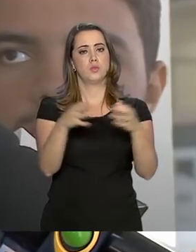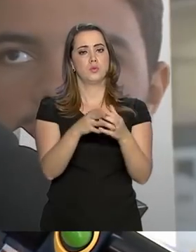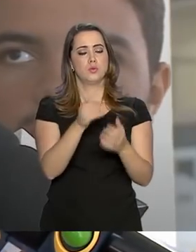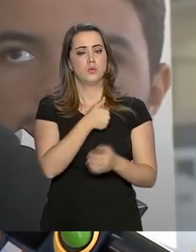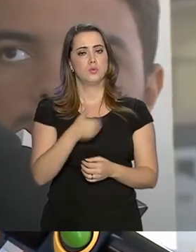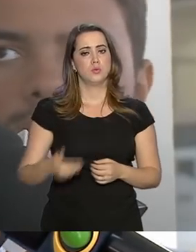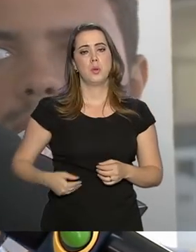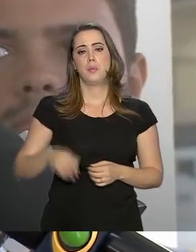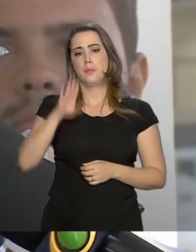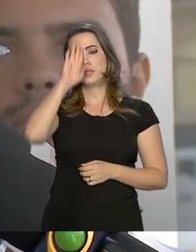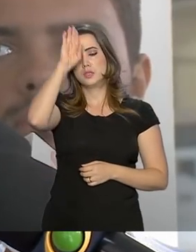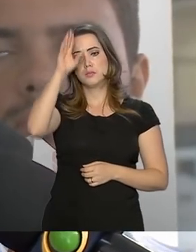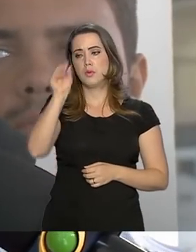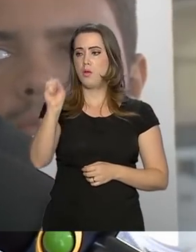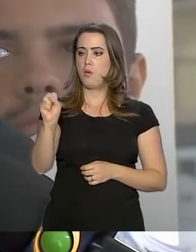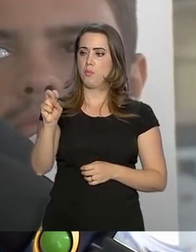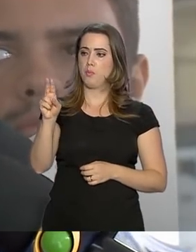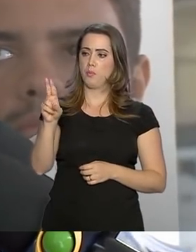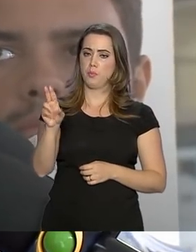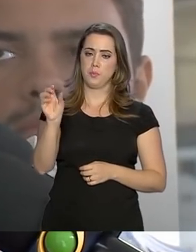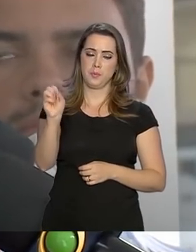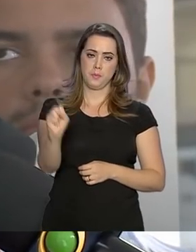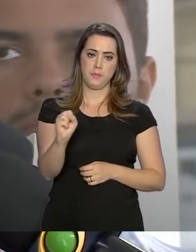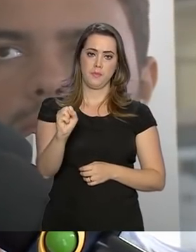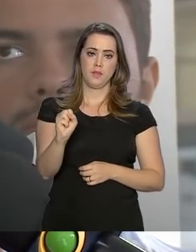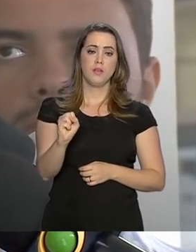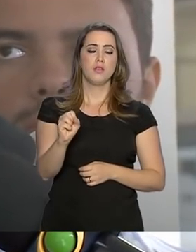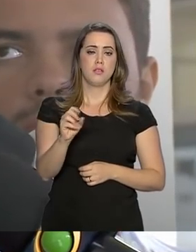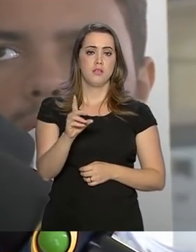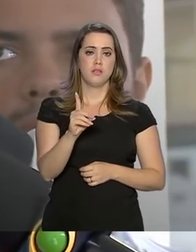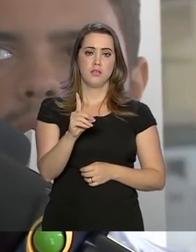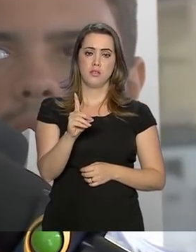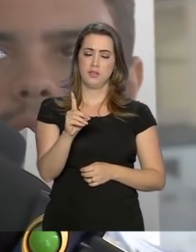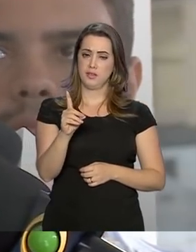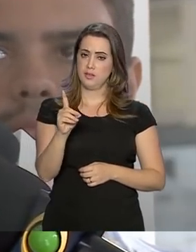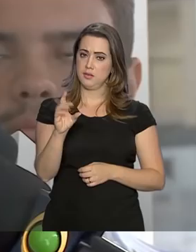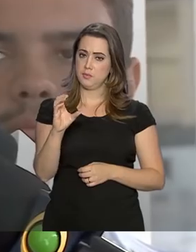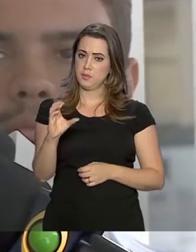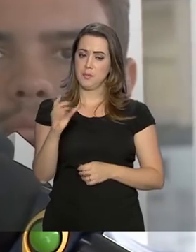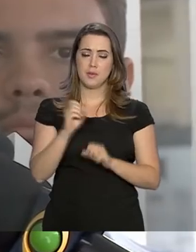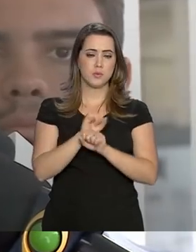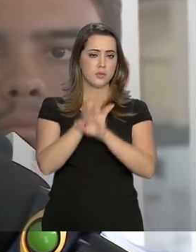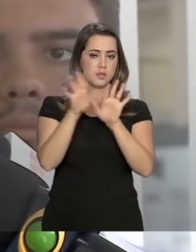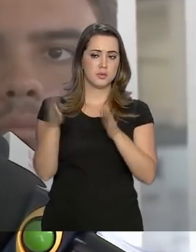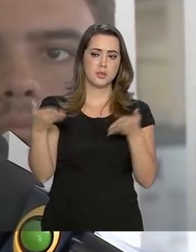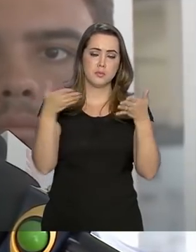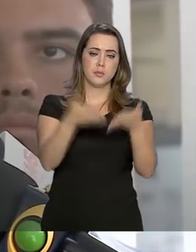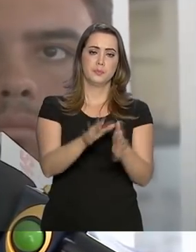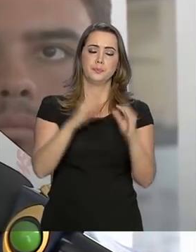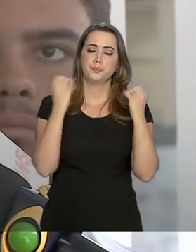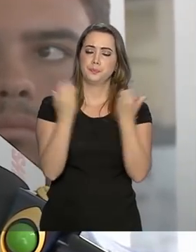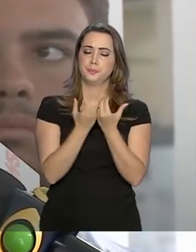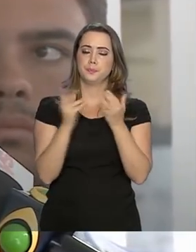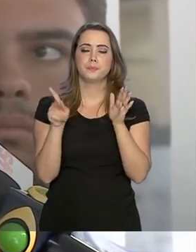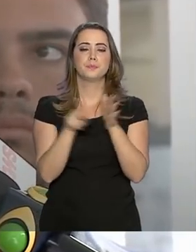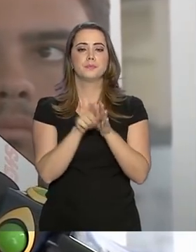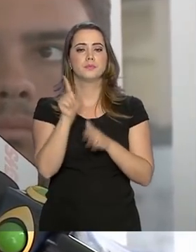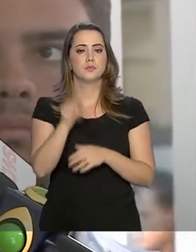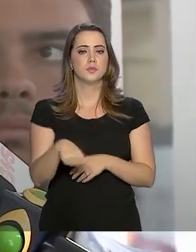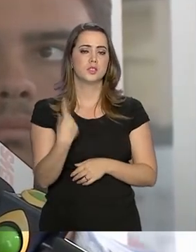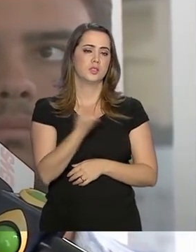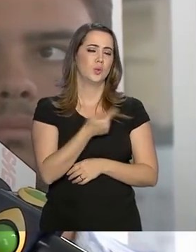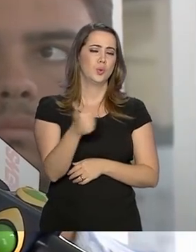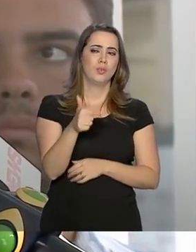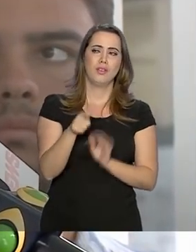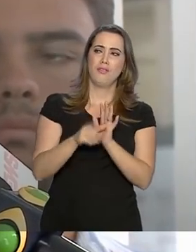públicos, principalmente do SUS, os órgãos ambientais e defesa civil, mas com transparência e participação da comunidade, que foi o que